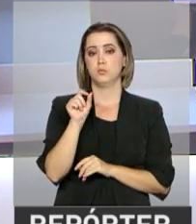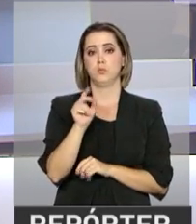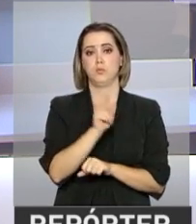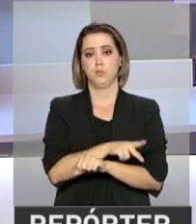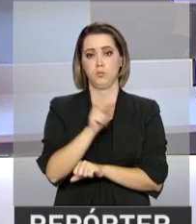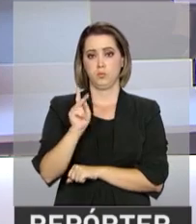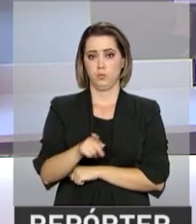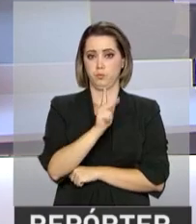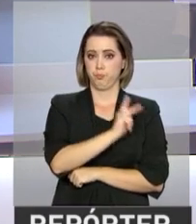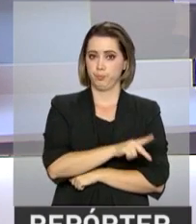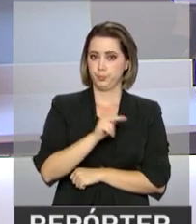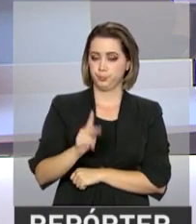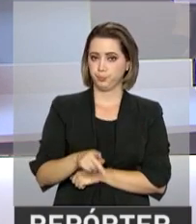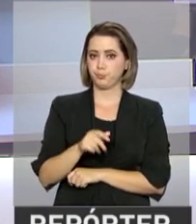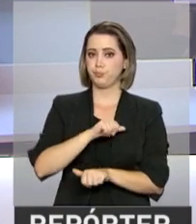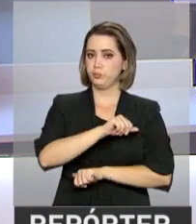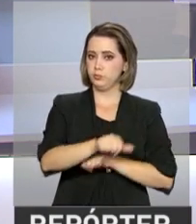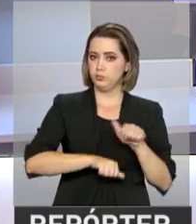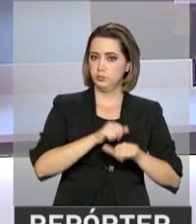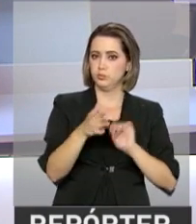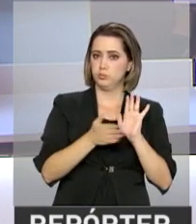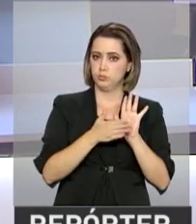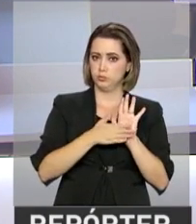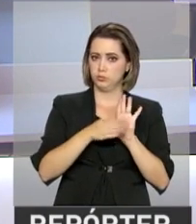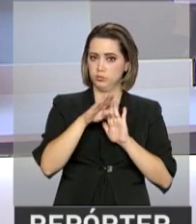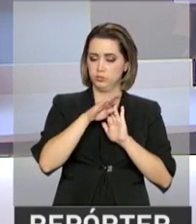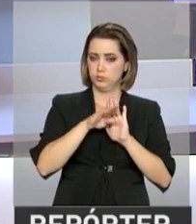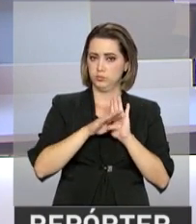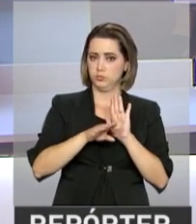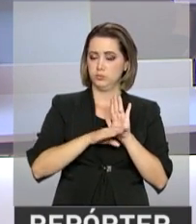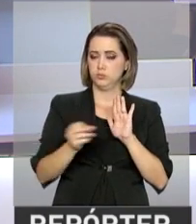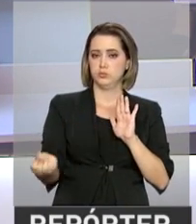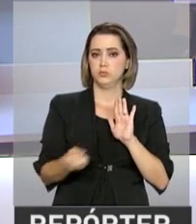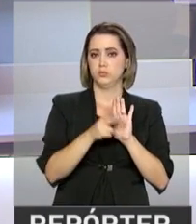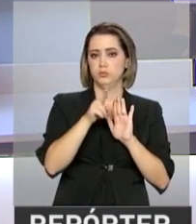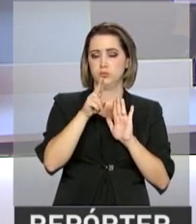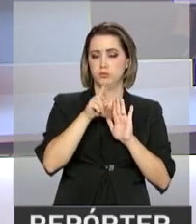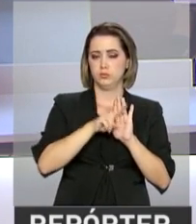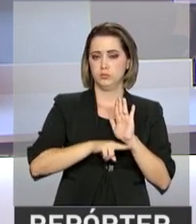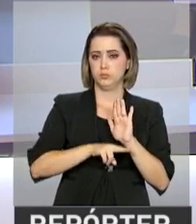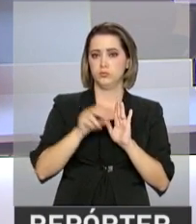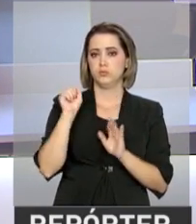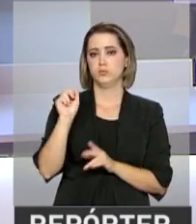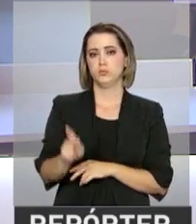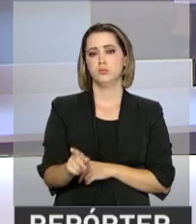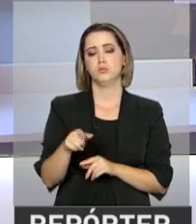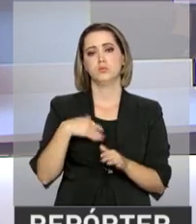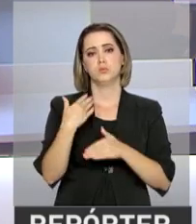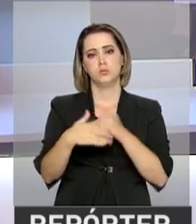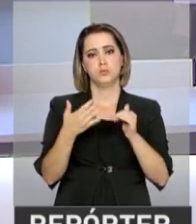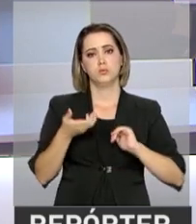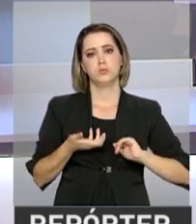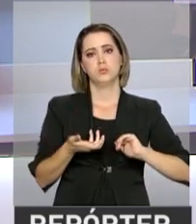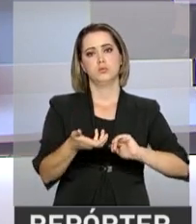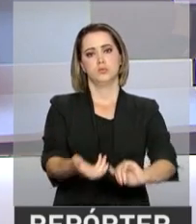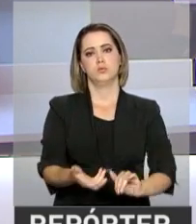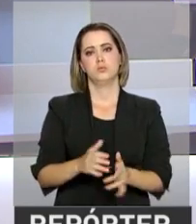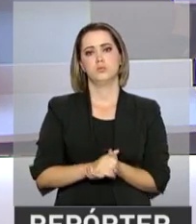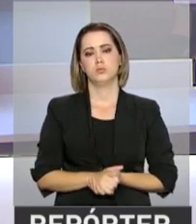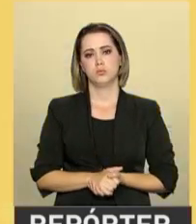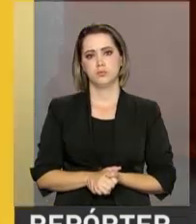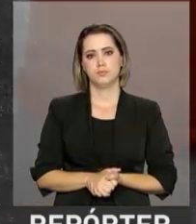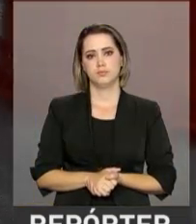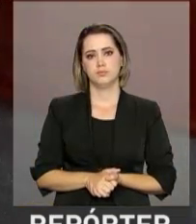e de professores. As alterações estão propostas no projeto da reforma da Previdência, que tramita no Congresso Nacional.